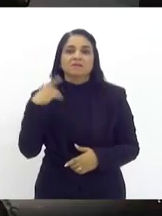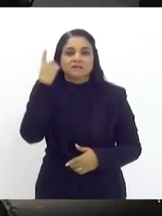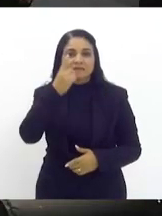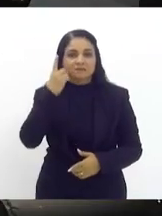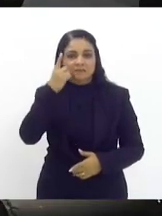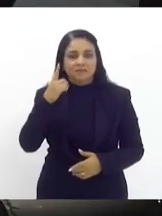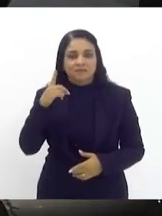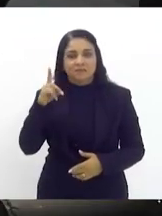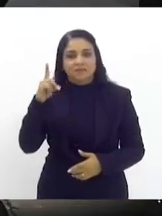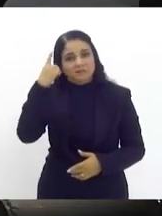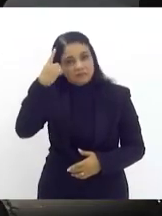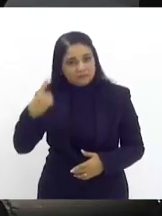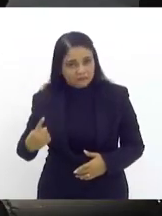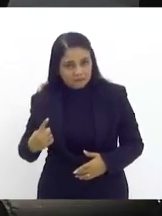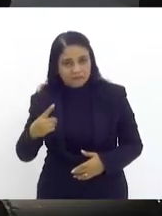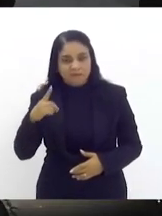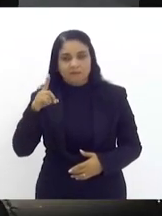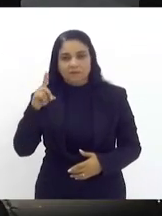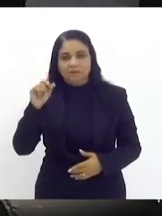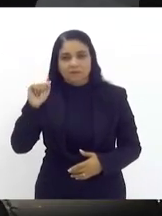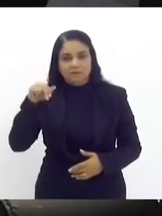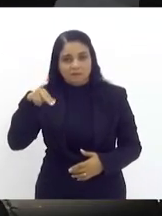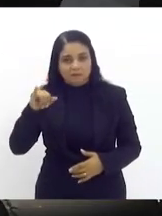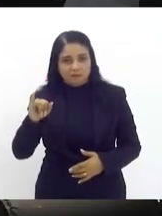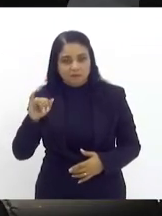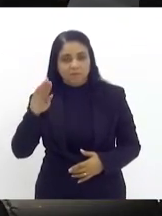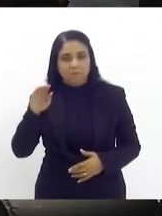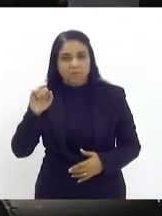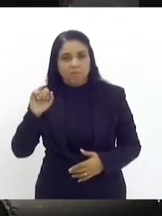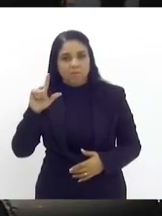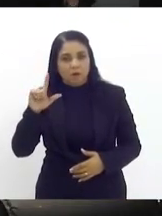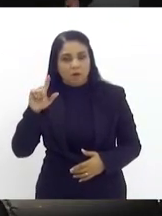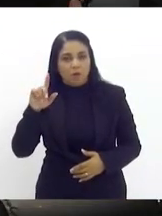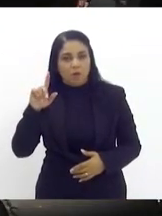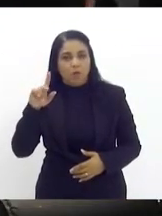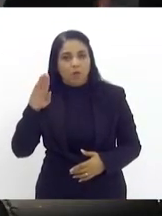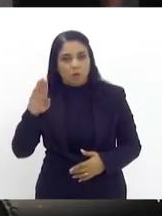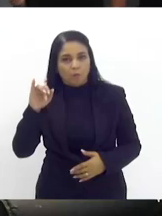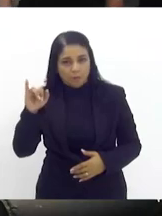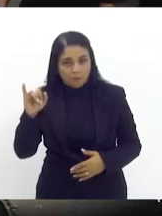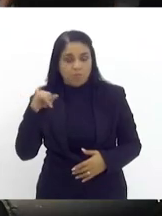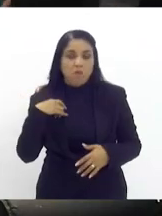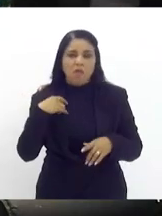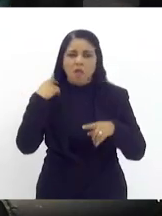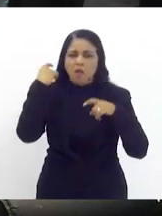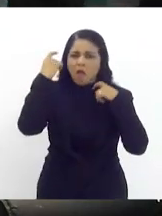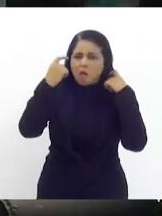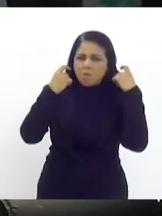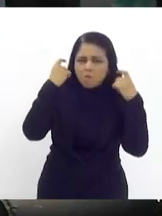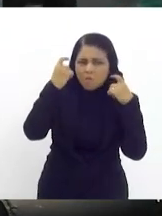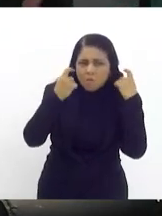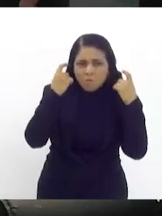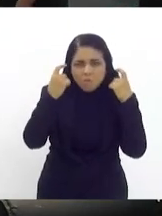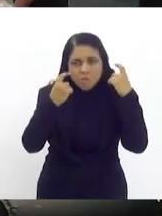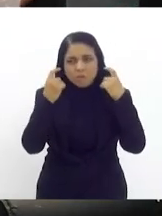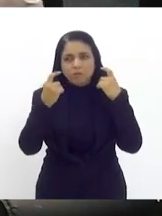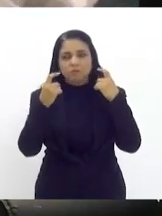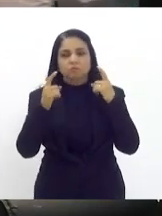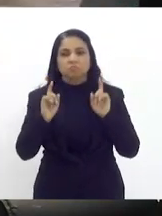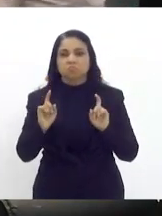Apenas para manifestar a preocupação do nosso mandato com